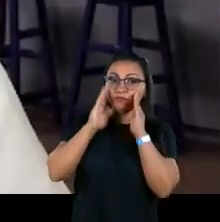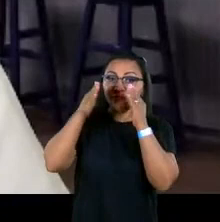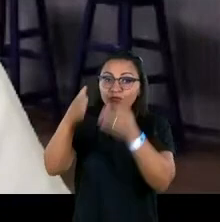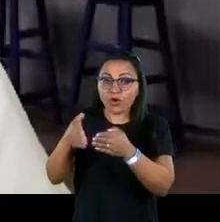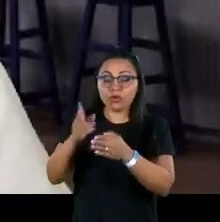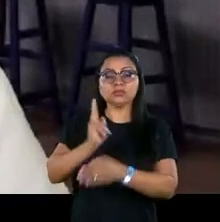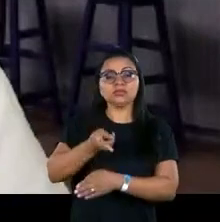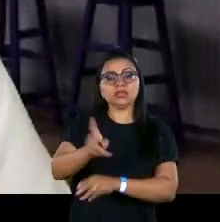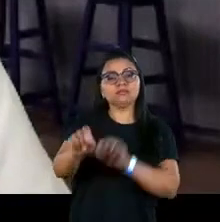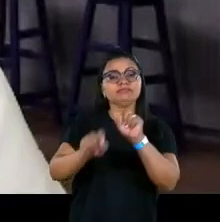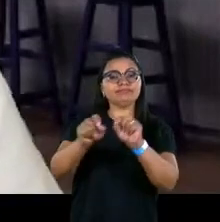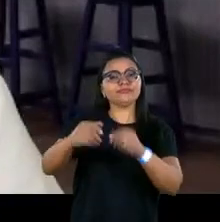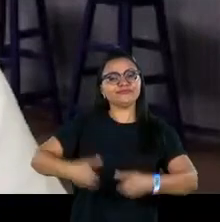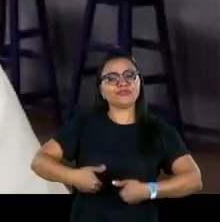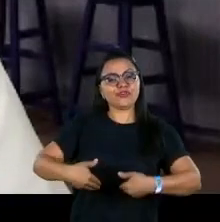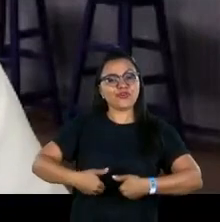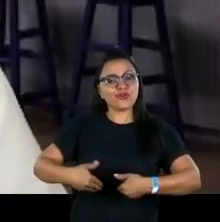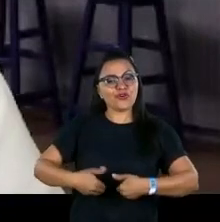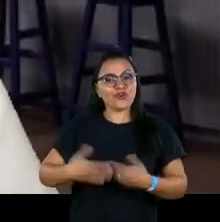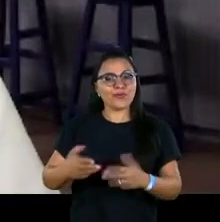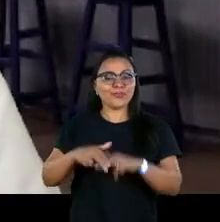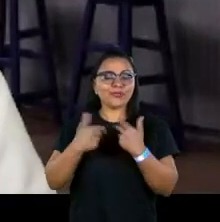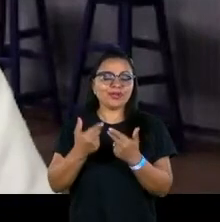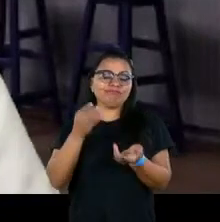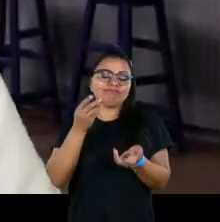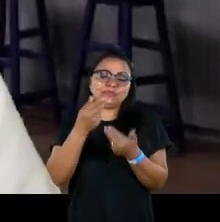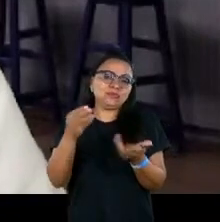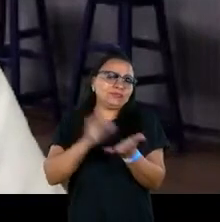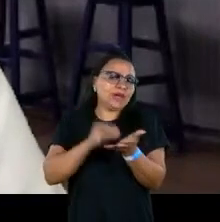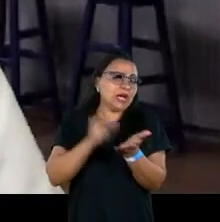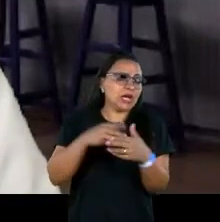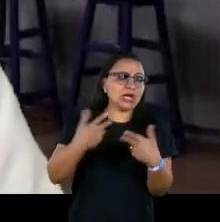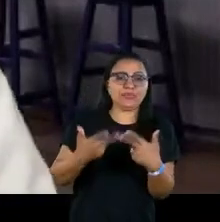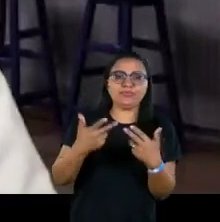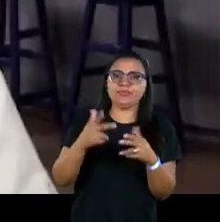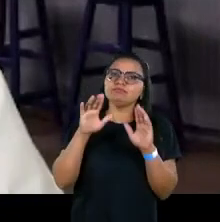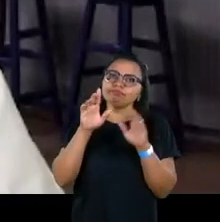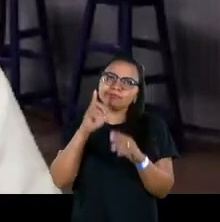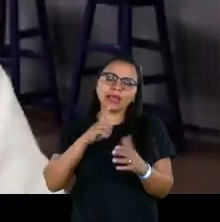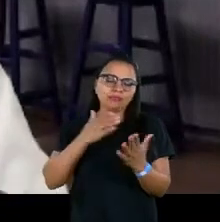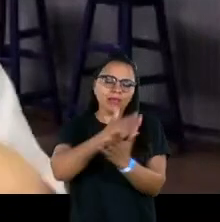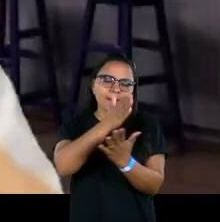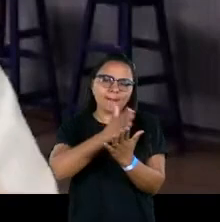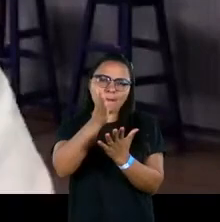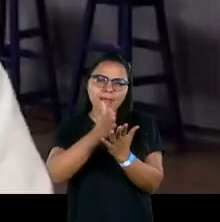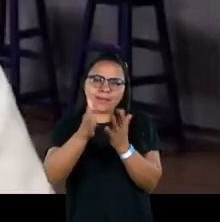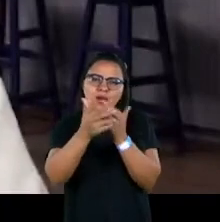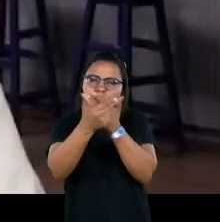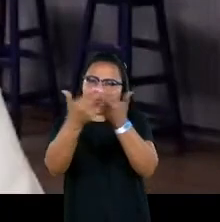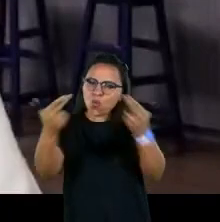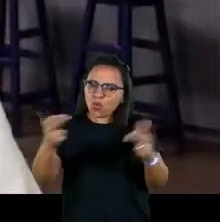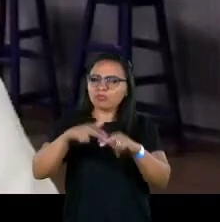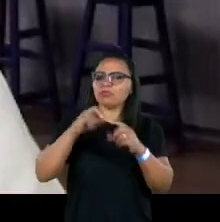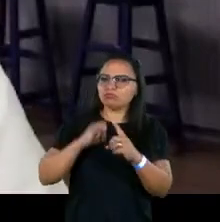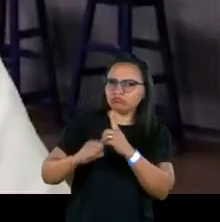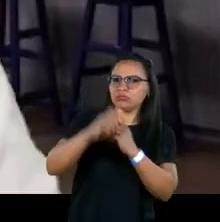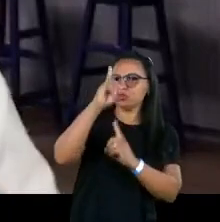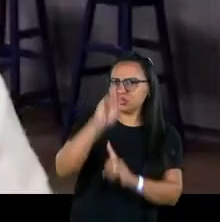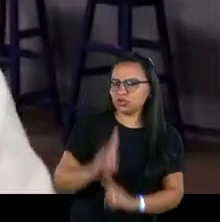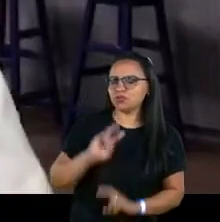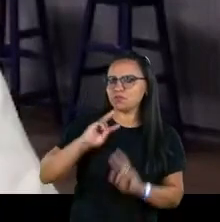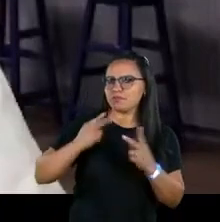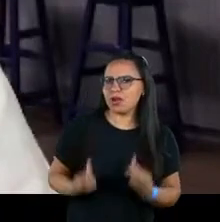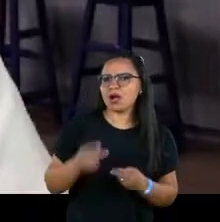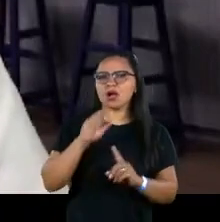muito grande na questão da fome, da insegurança alimentar. É claro que a gente atua numa série de outras pautas, de cidadania, direitos humanos,